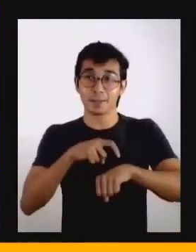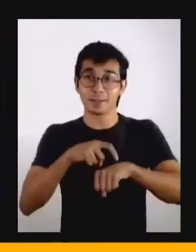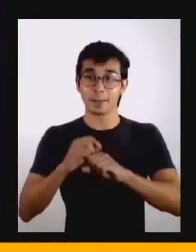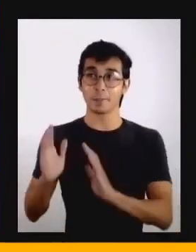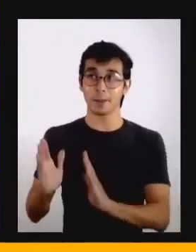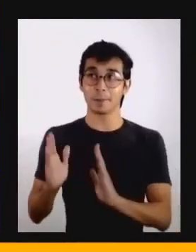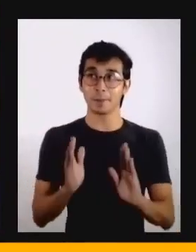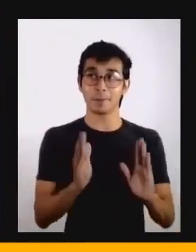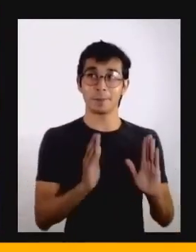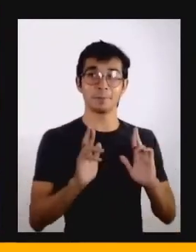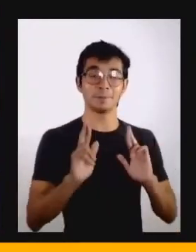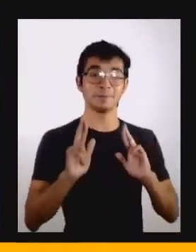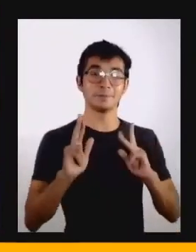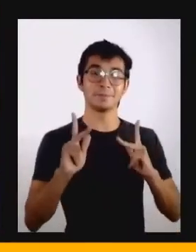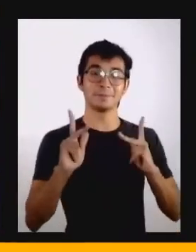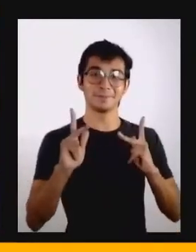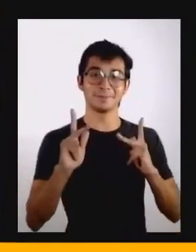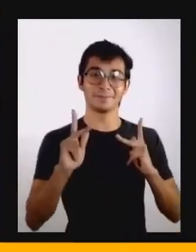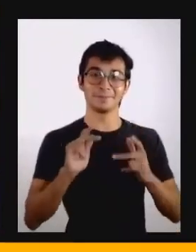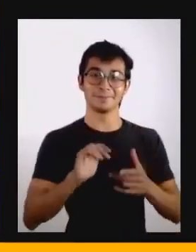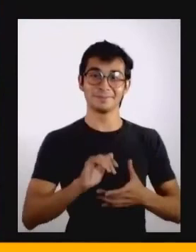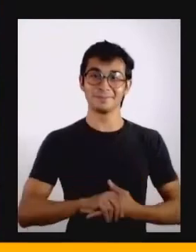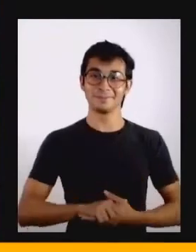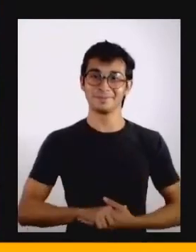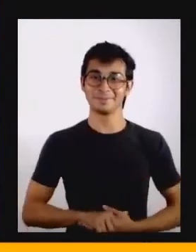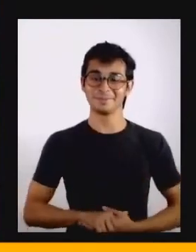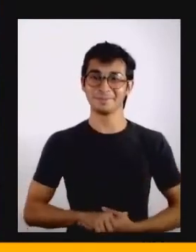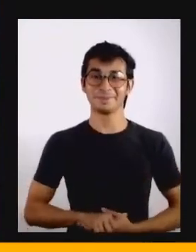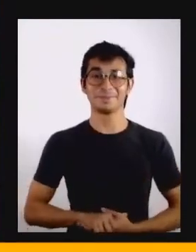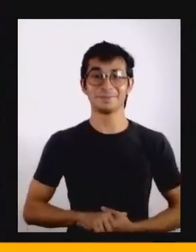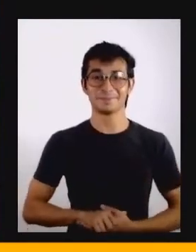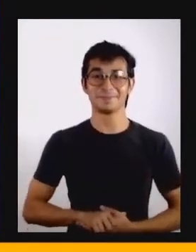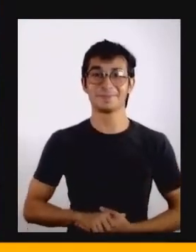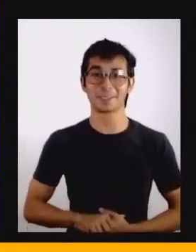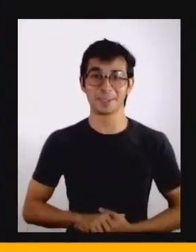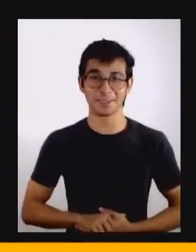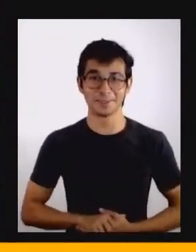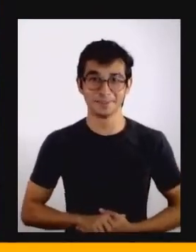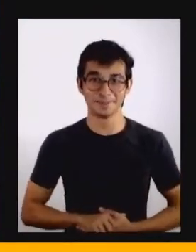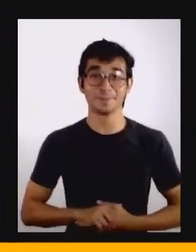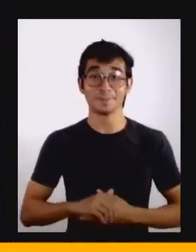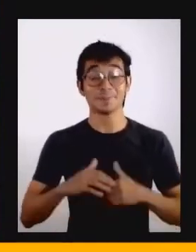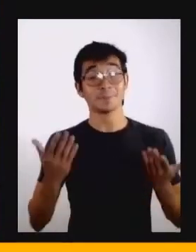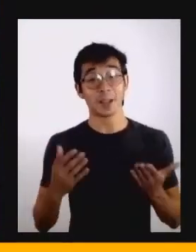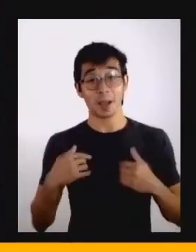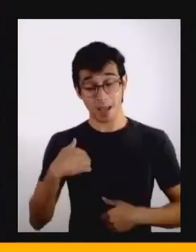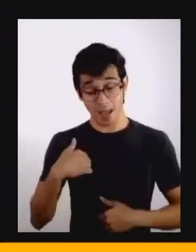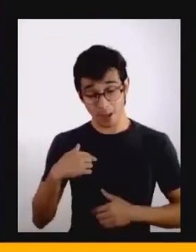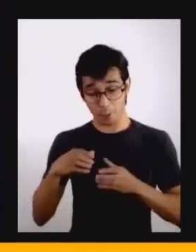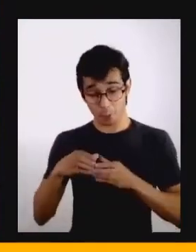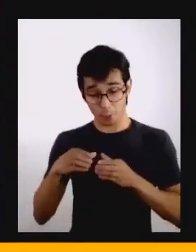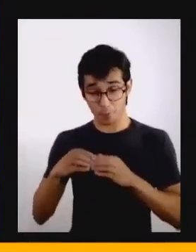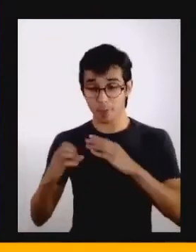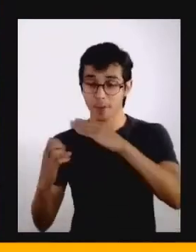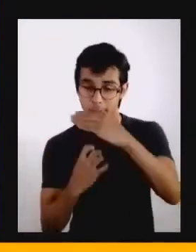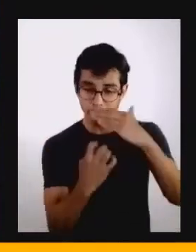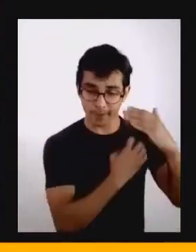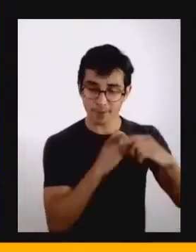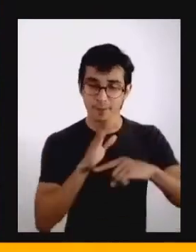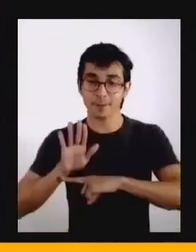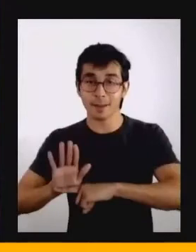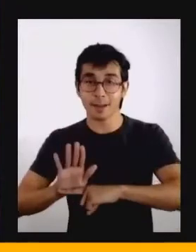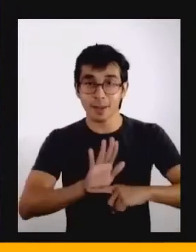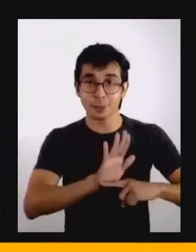Na Toros hoje a gente vem buscando dar esse suporte para empresas, indivíduos, comunidades que querem perceber essas